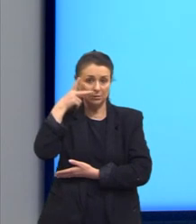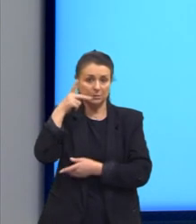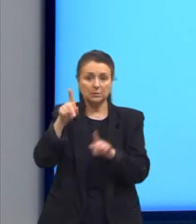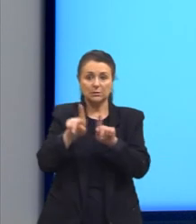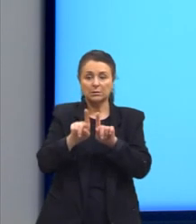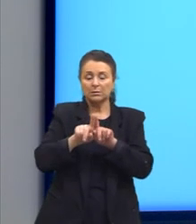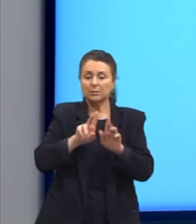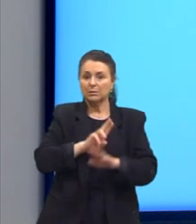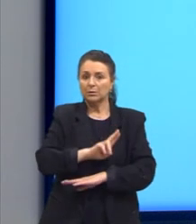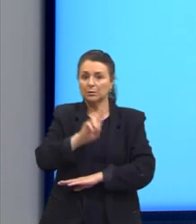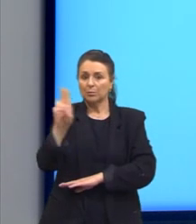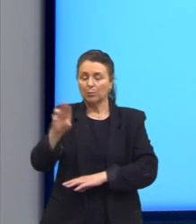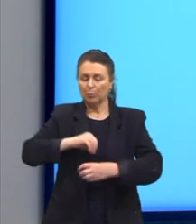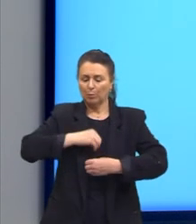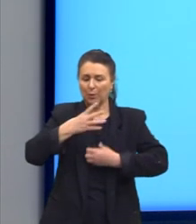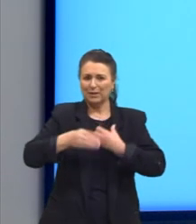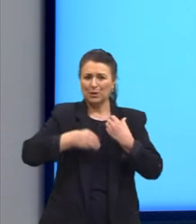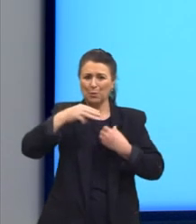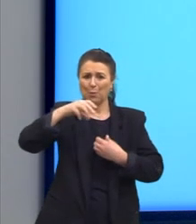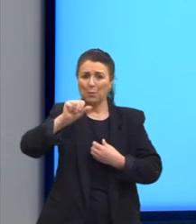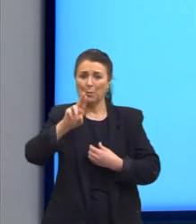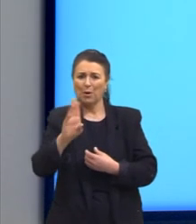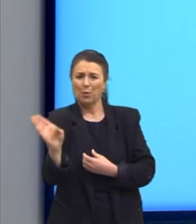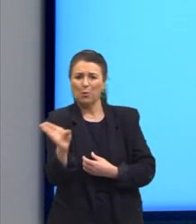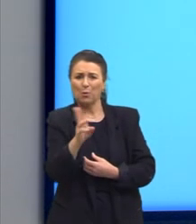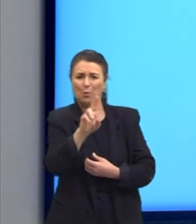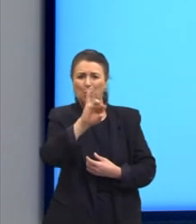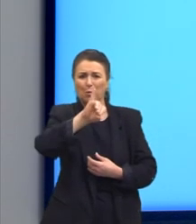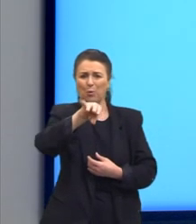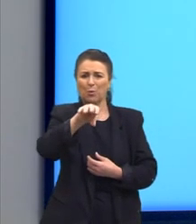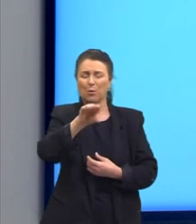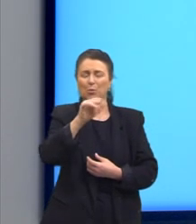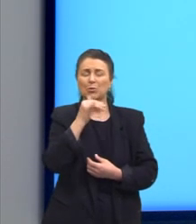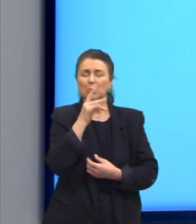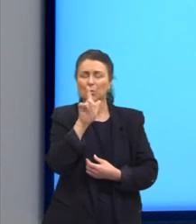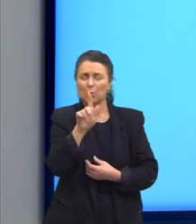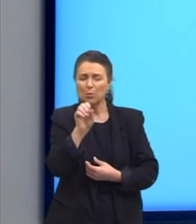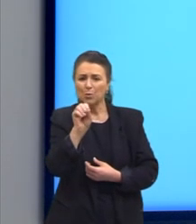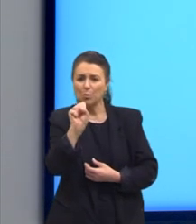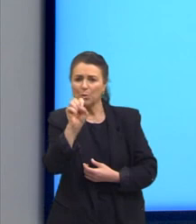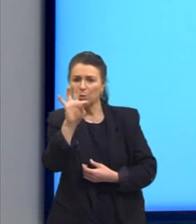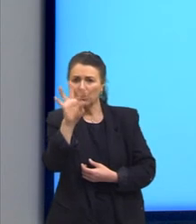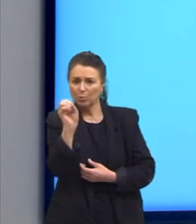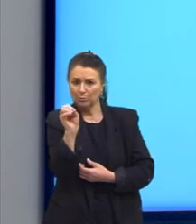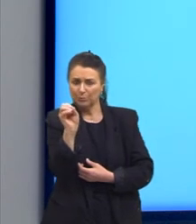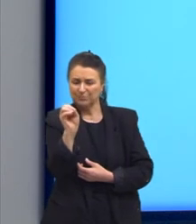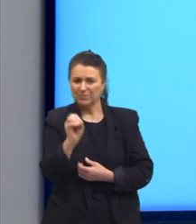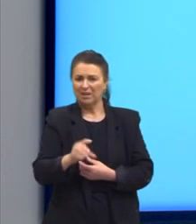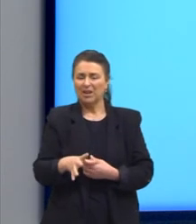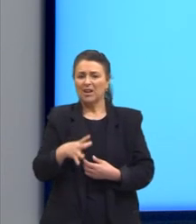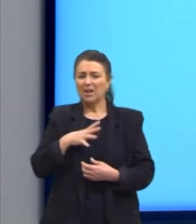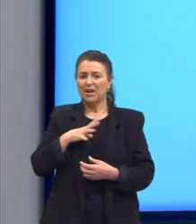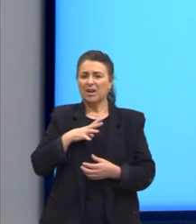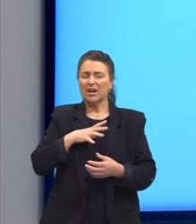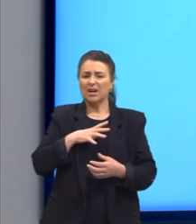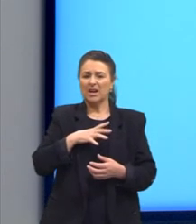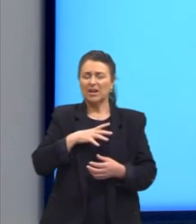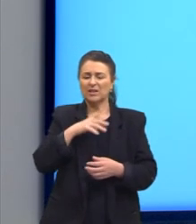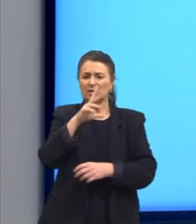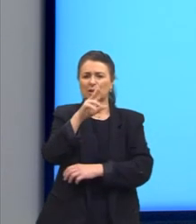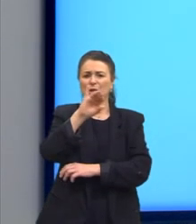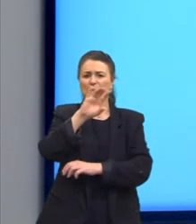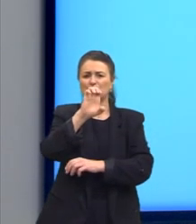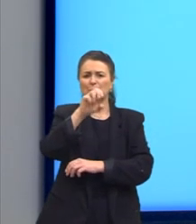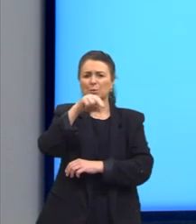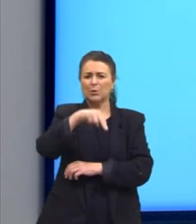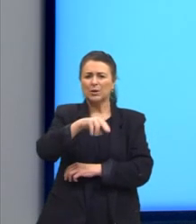Também chamado de poeta do mau gosto. Foi considerado um dos poetas mais originais do século XX. Então, ele era lá do Engenho do Pau d'Arco,